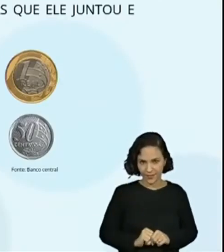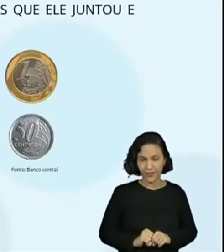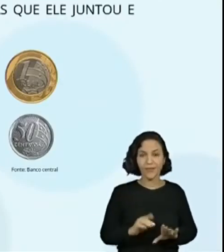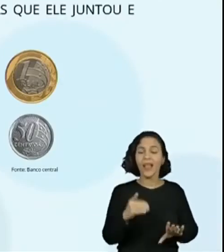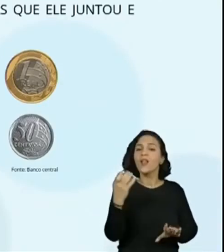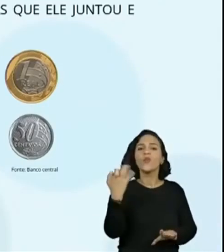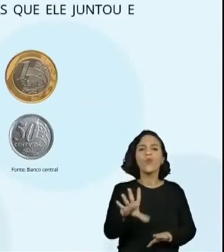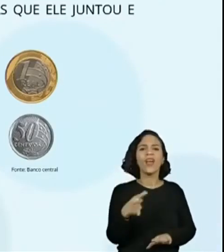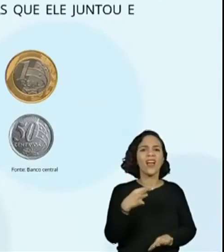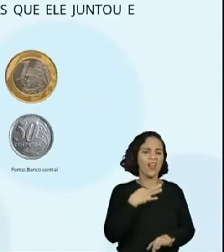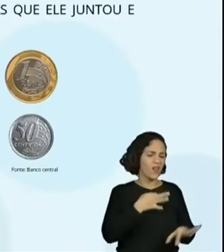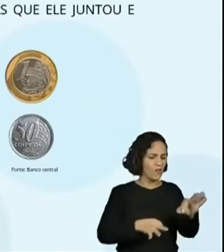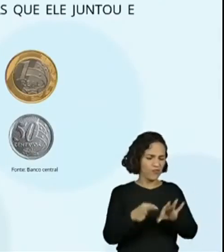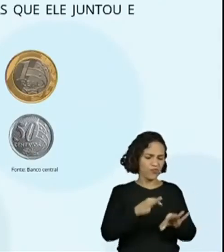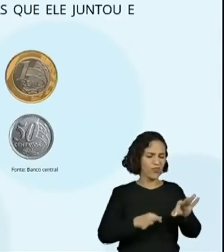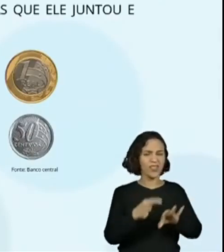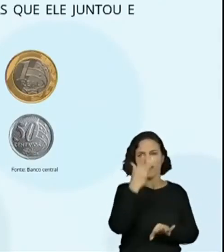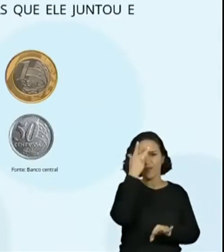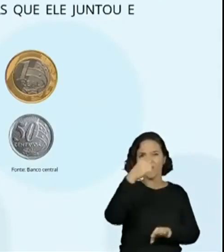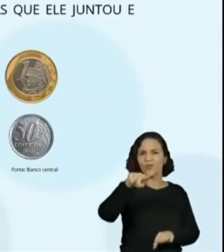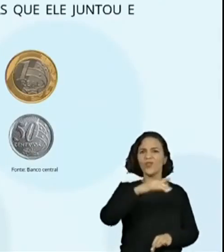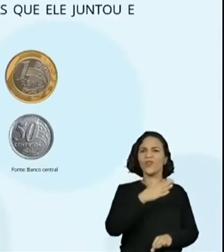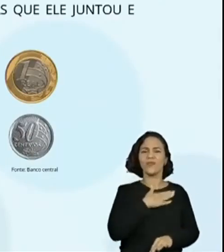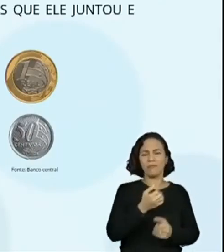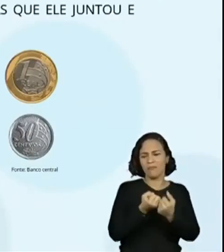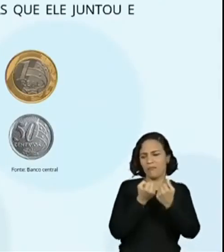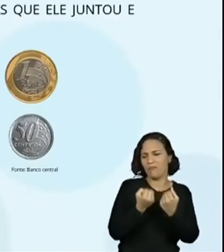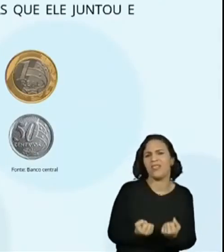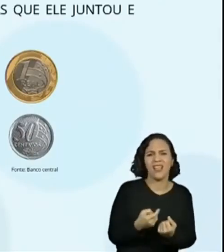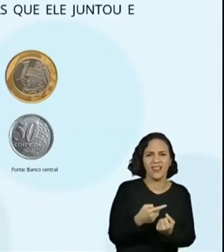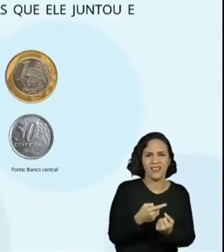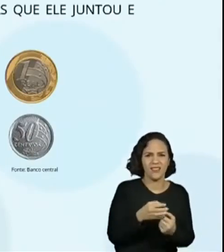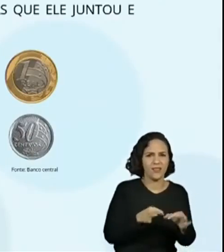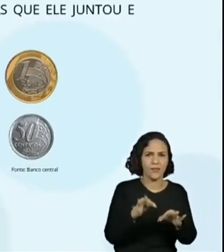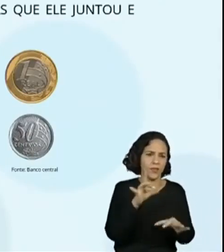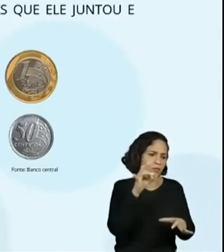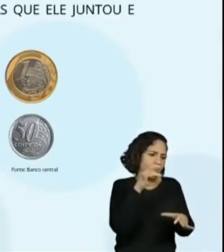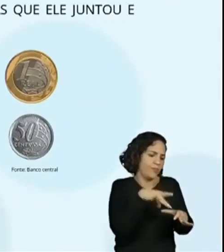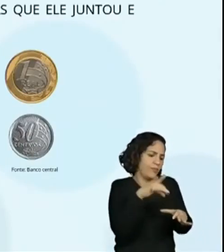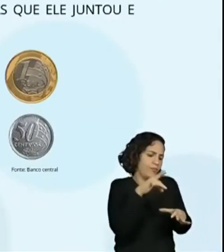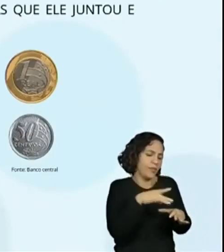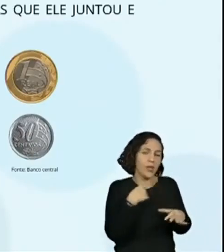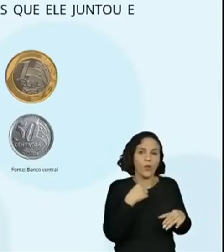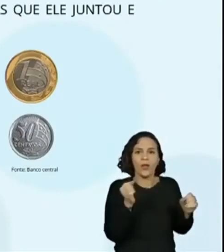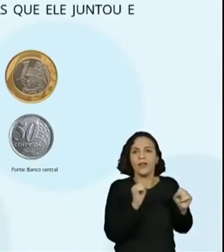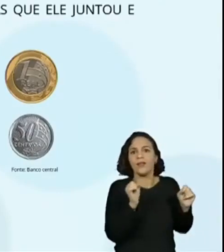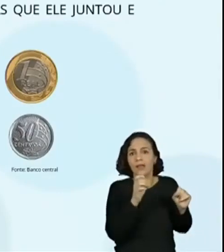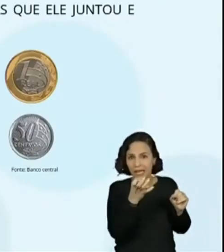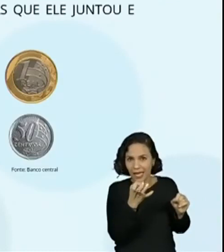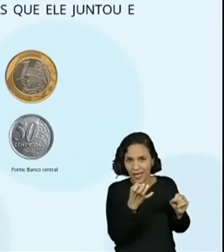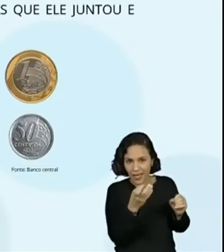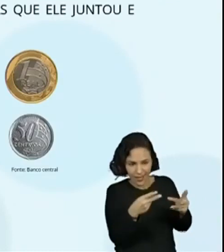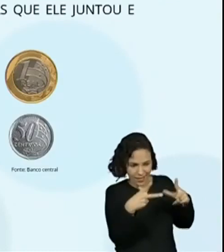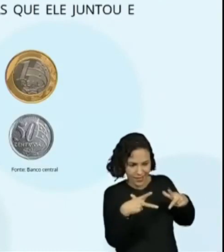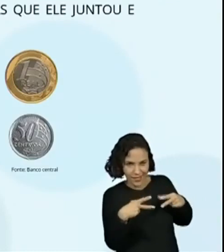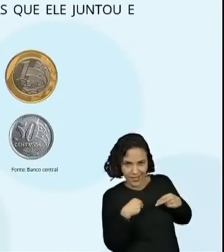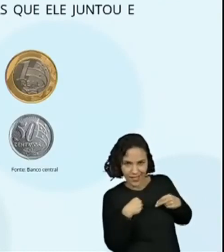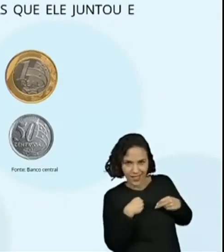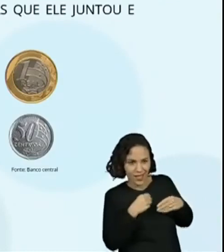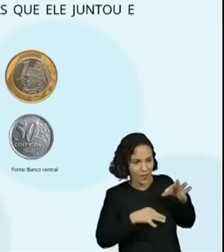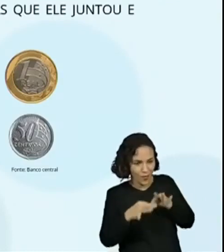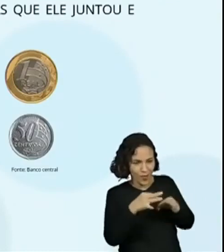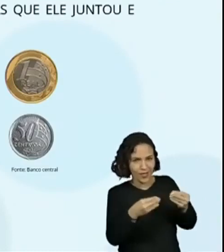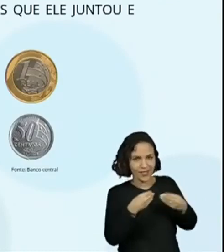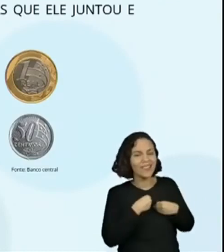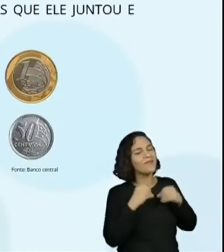ele quer cédulas. As pessoas não gostam muito de moedas, pesa, né? Moedas só para o cofrinho. Eu adoro moedas. Quem quiser me dar moedas, quem quiser compartilhar